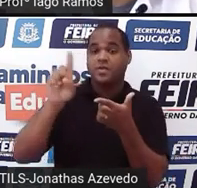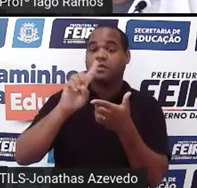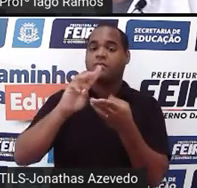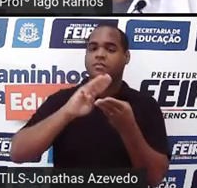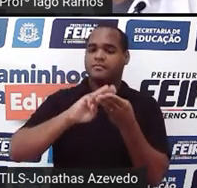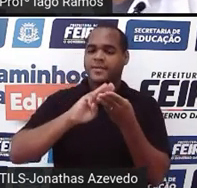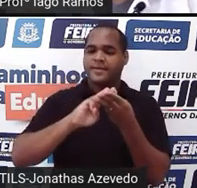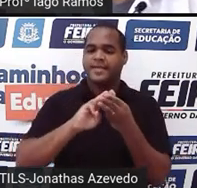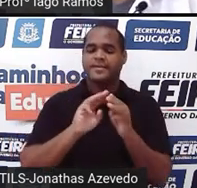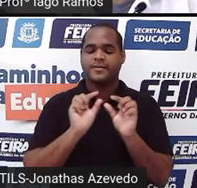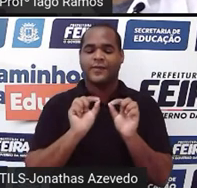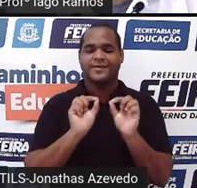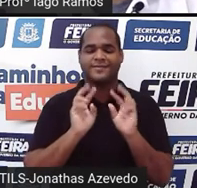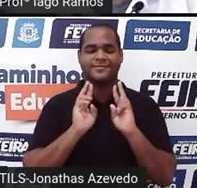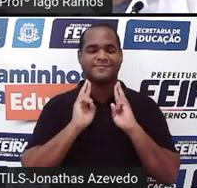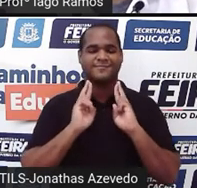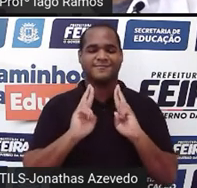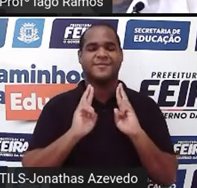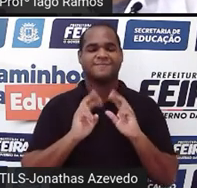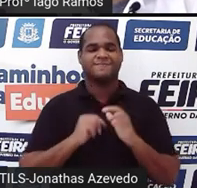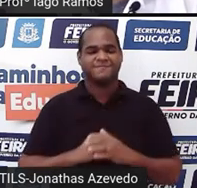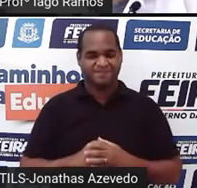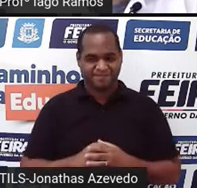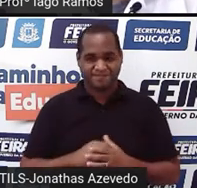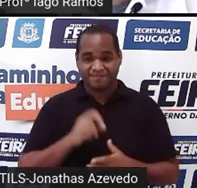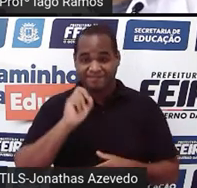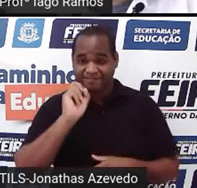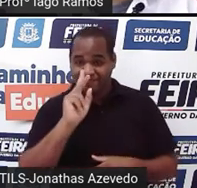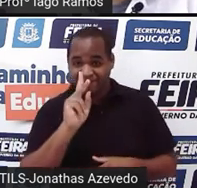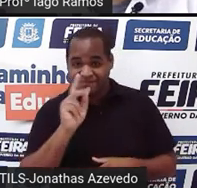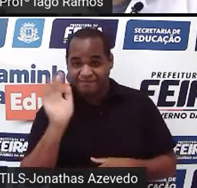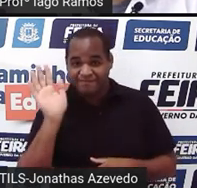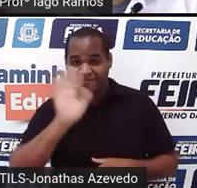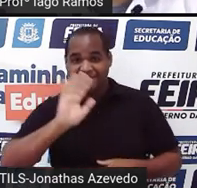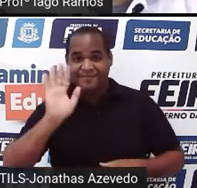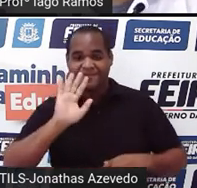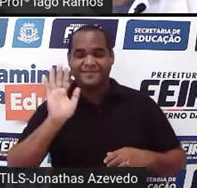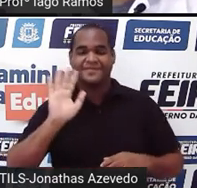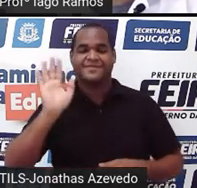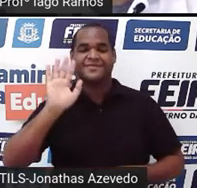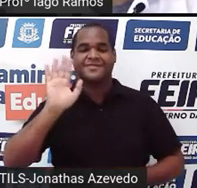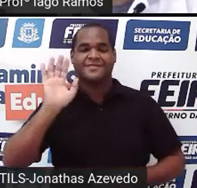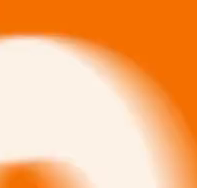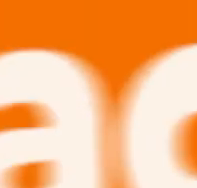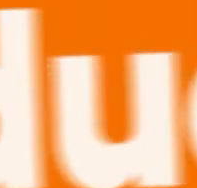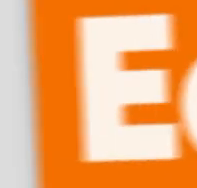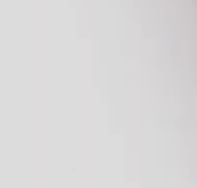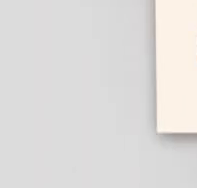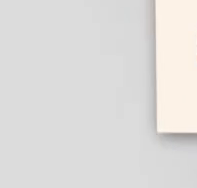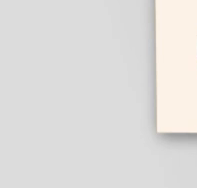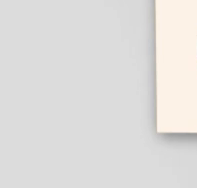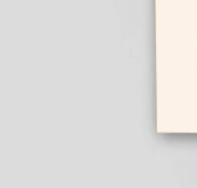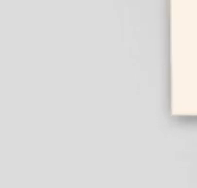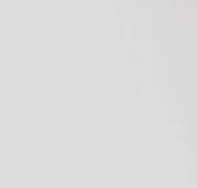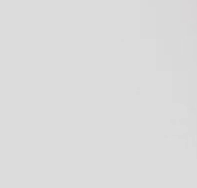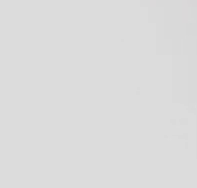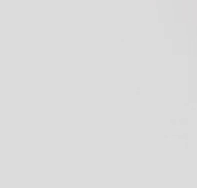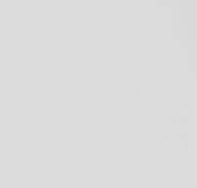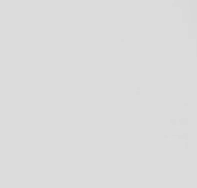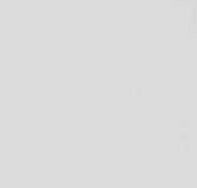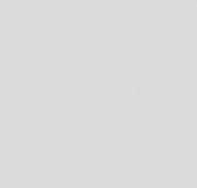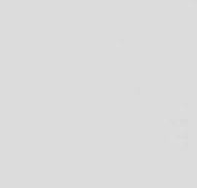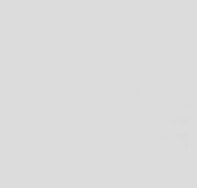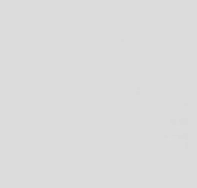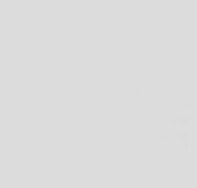problema, matemática é solução. É isso aí, até logo, bye bye. Tchau, tchau.